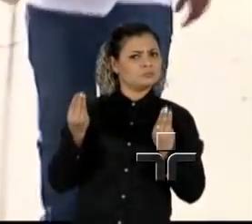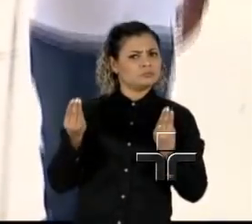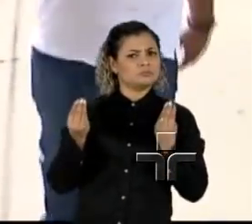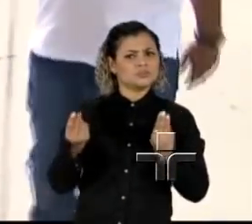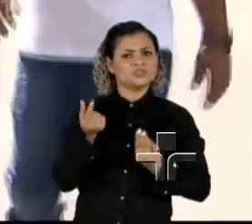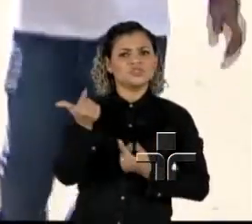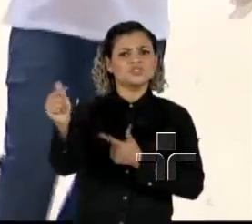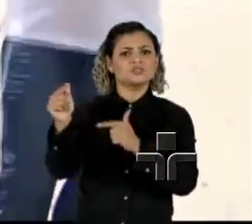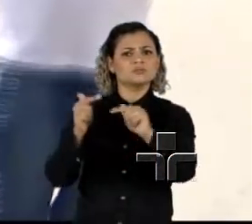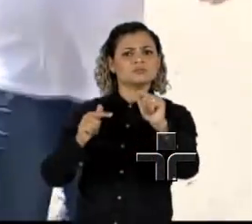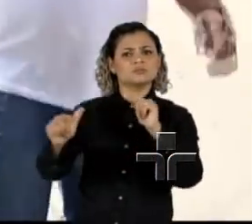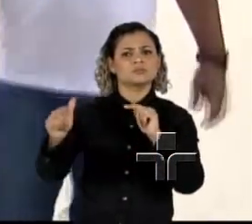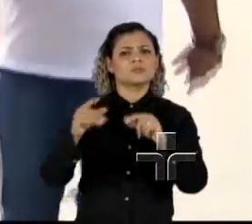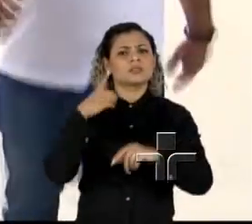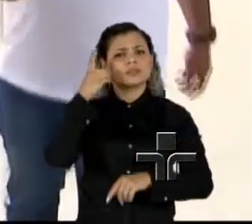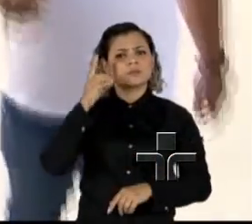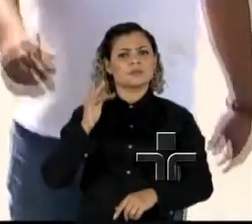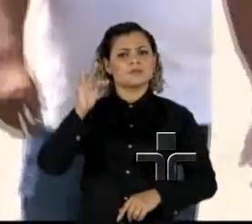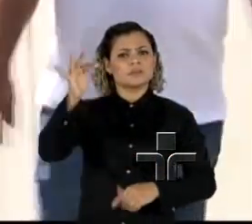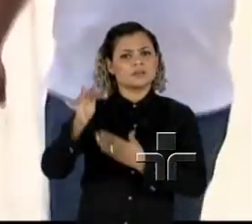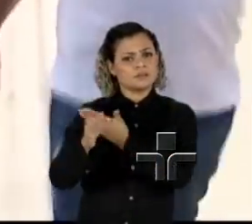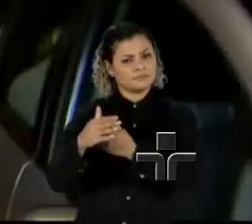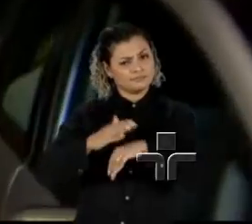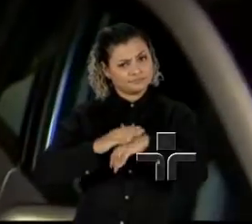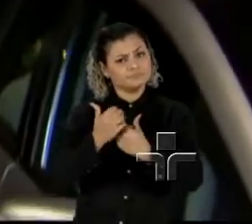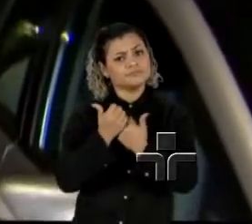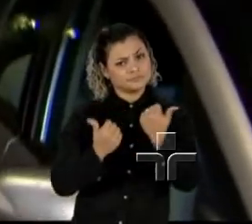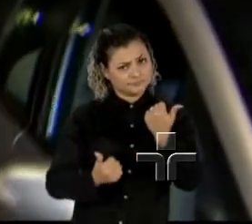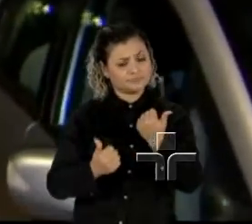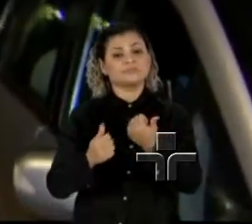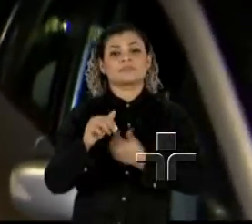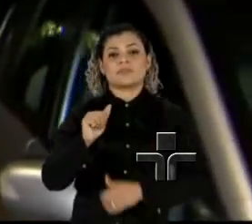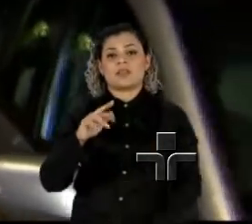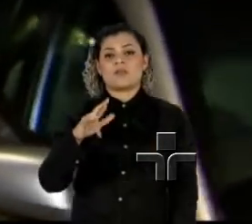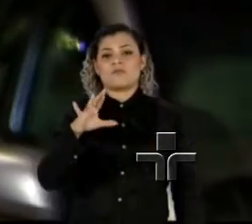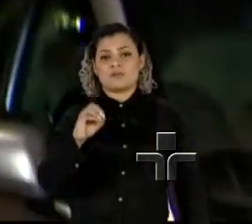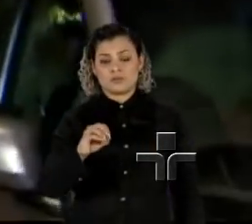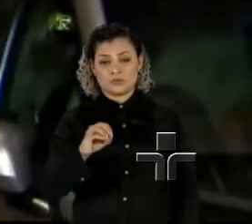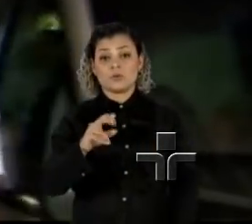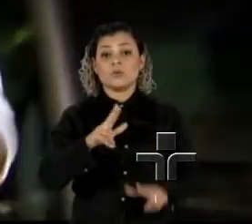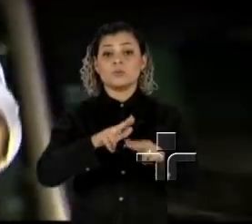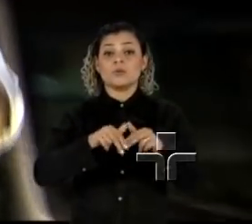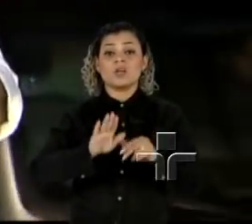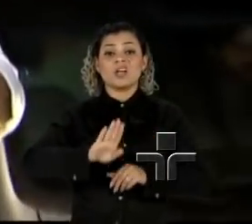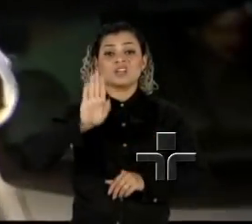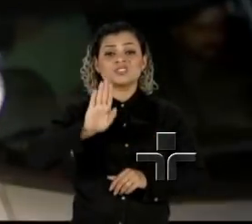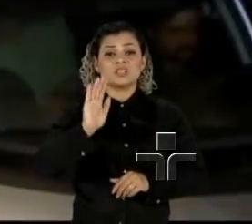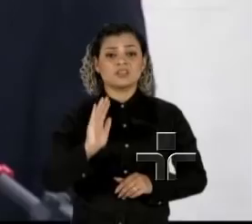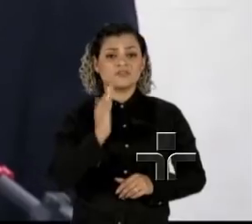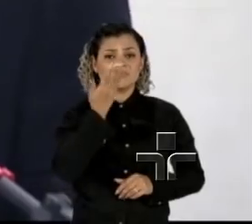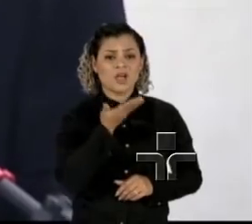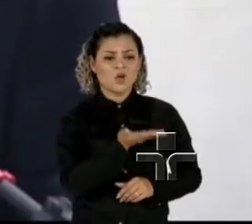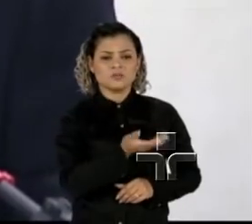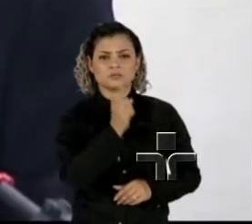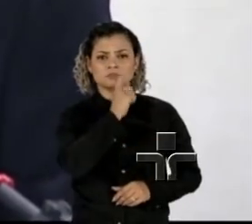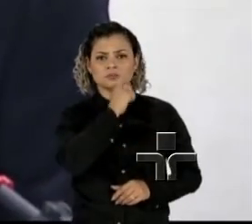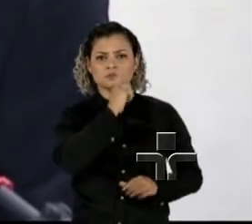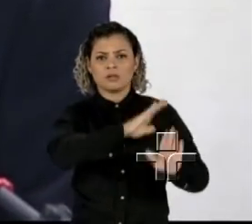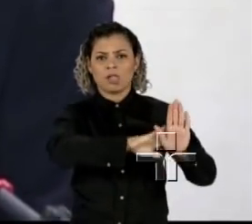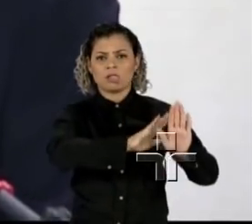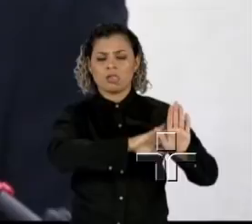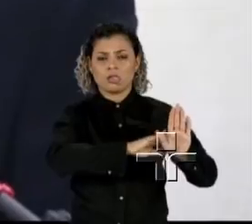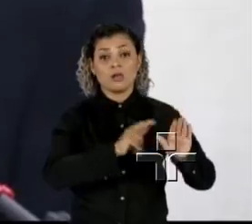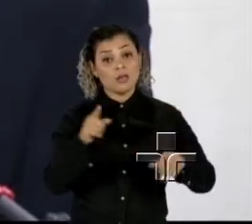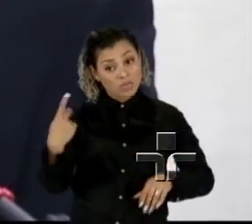financiar a campanha a deputado federal do ministro Álvaro Antônio, por meio do registro de candidatas de fachada. Na época, o ministro